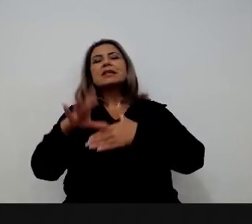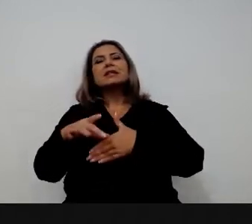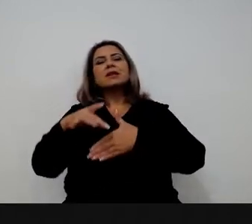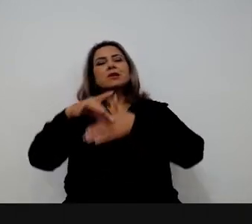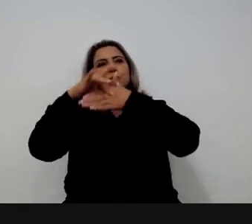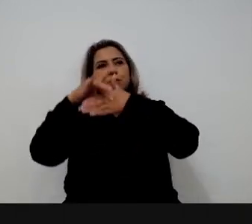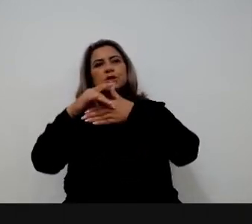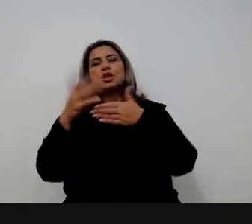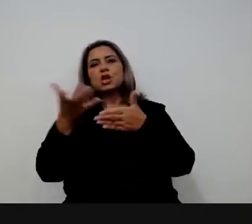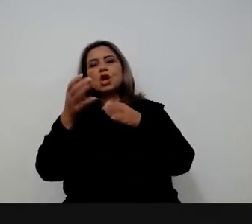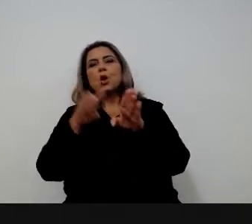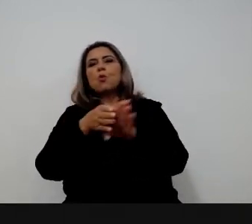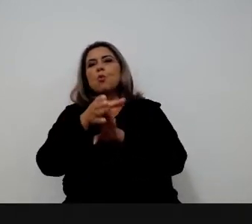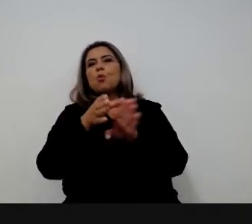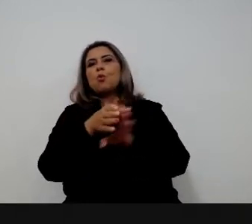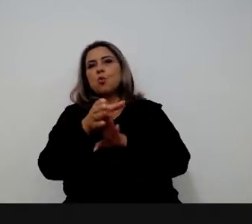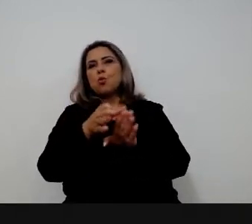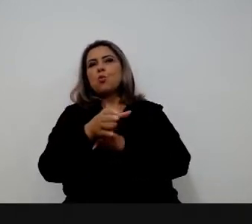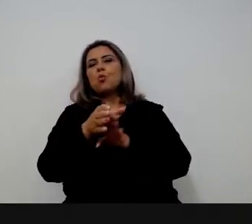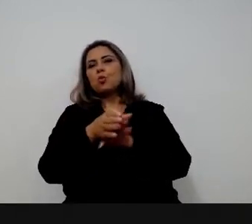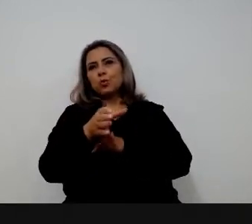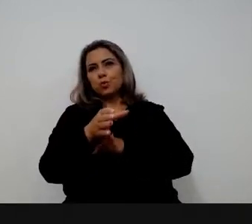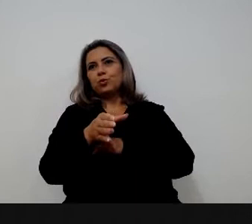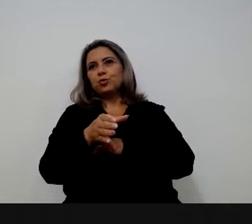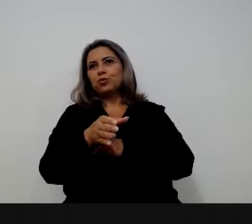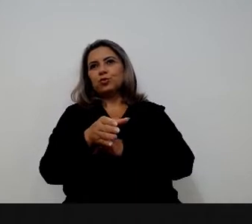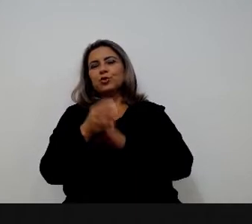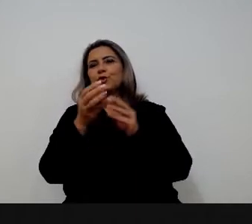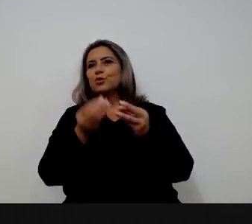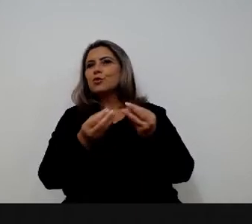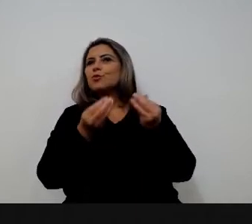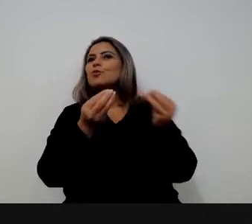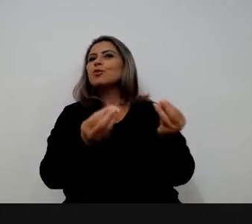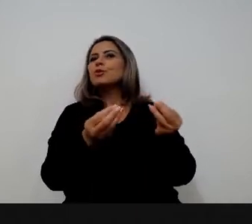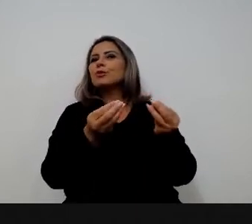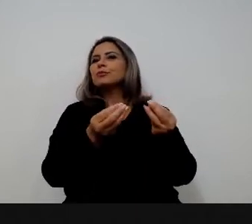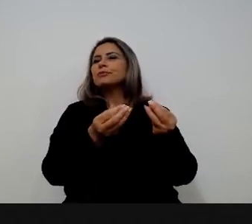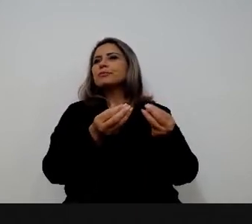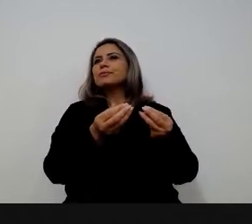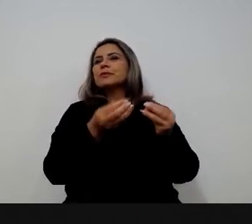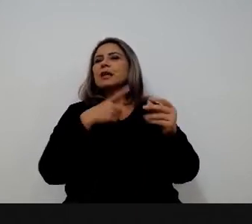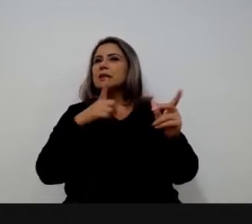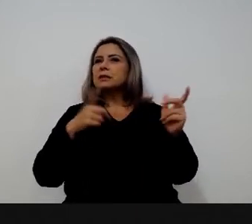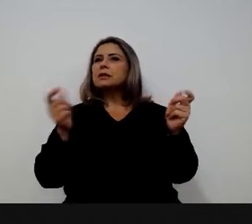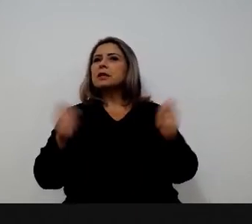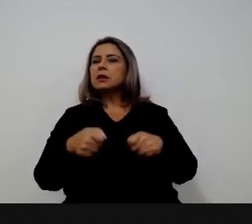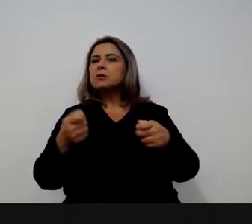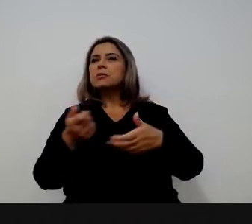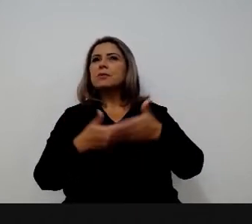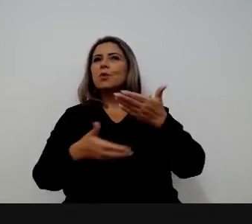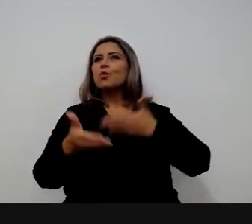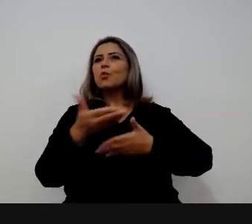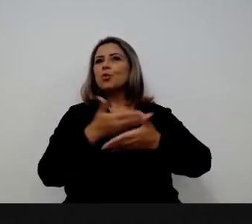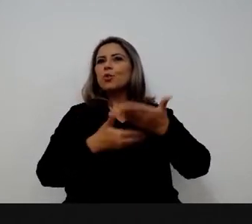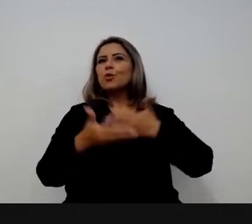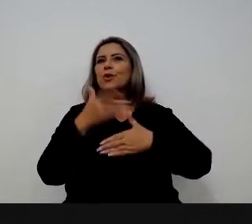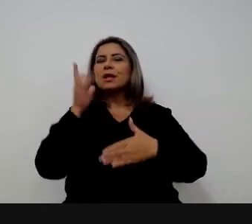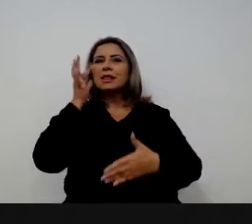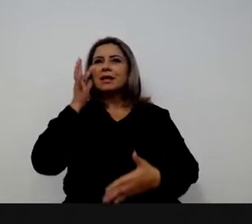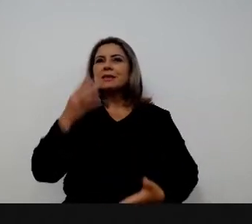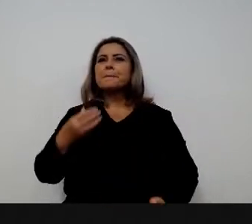liderança e é isso que orienta agora a nossa oferta de capacitação no